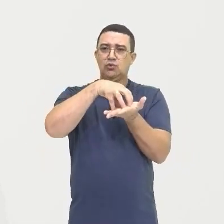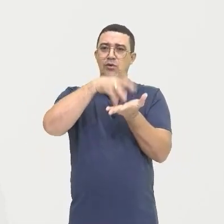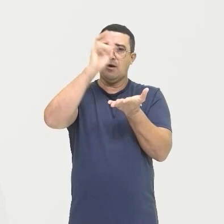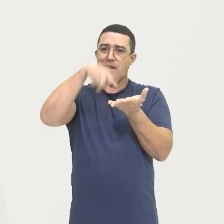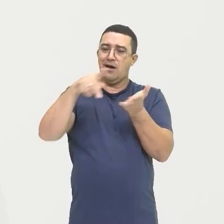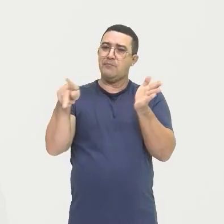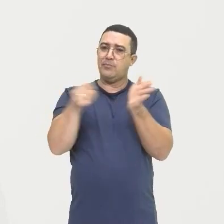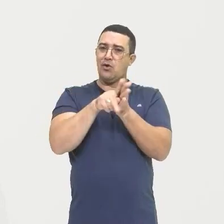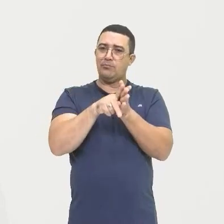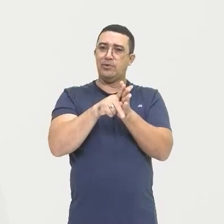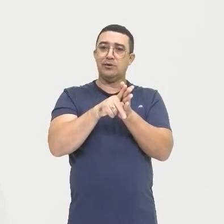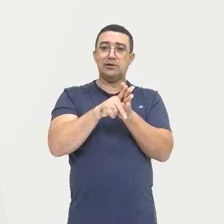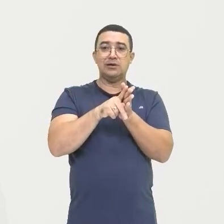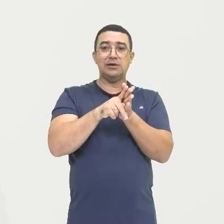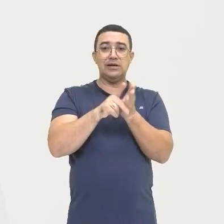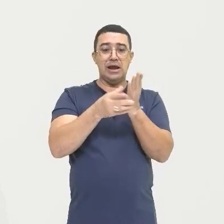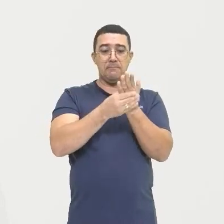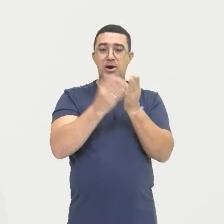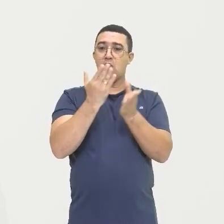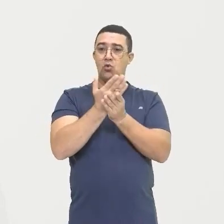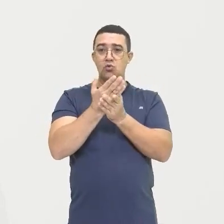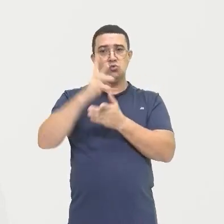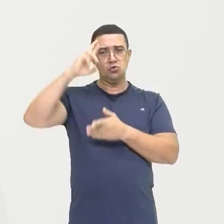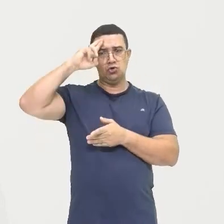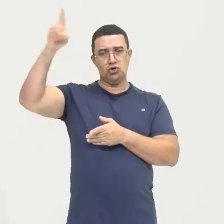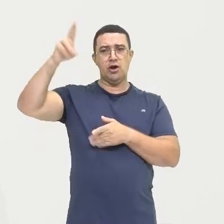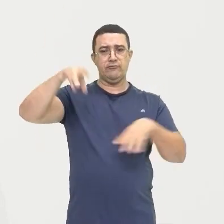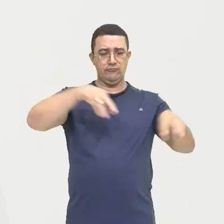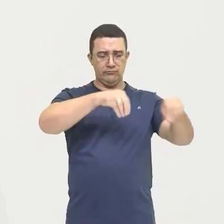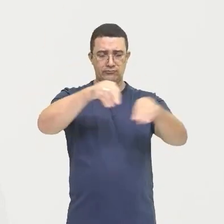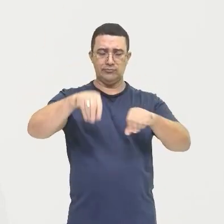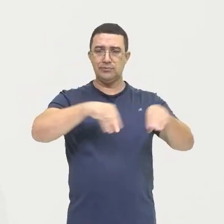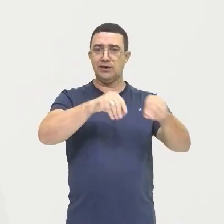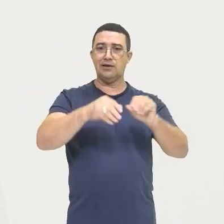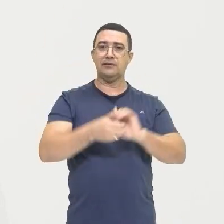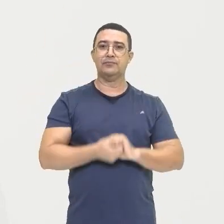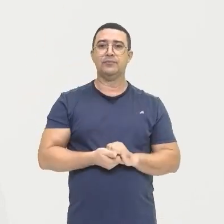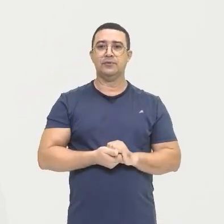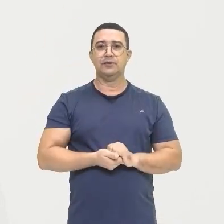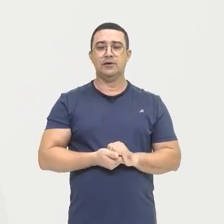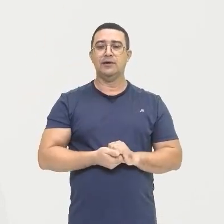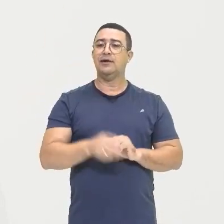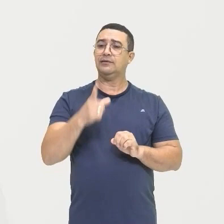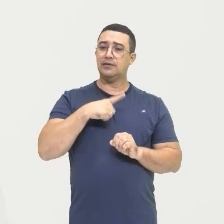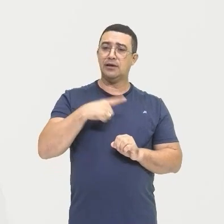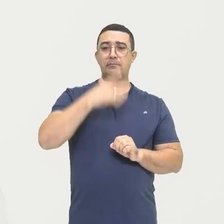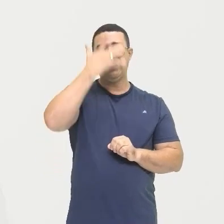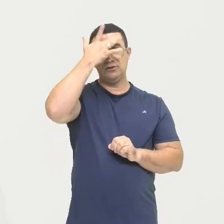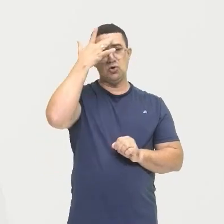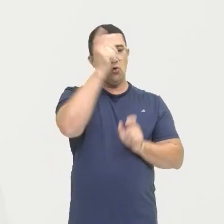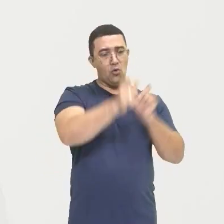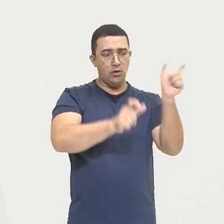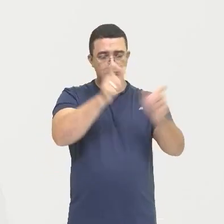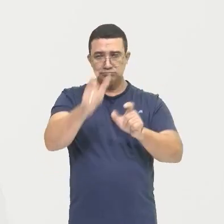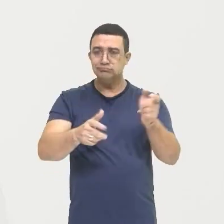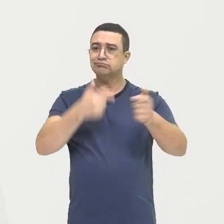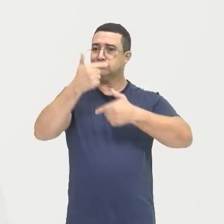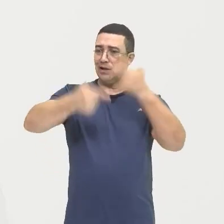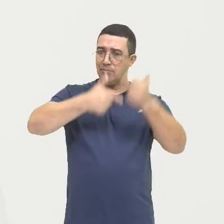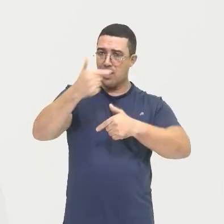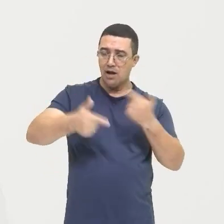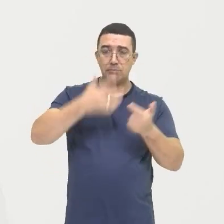Nas mãos dos latifundiários E aí a gente tem Os trabalhadores rurais Sem terras Os